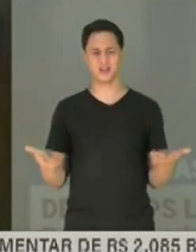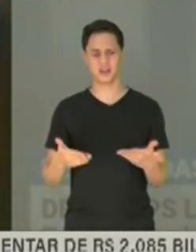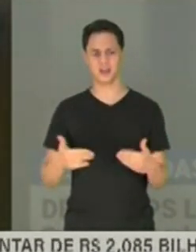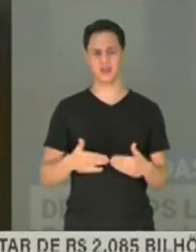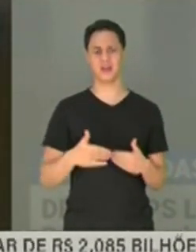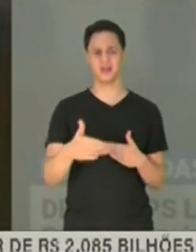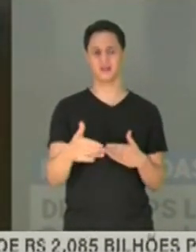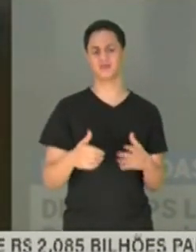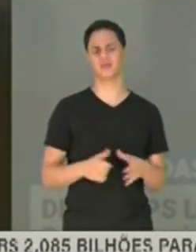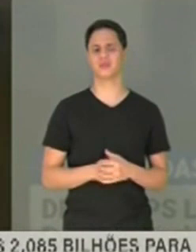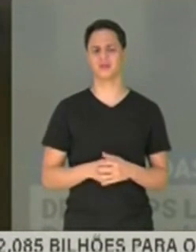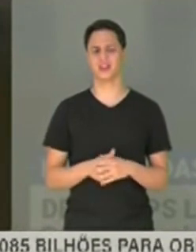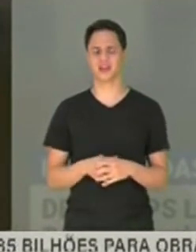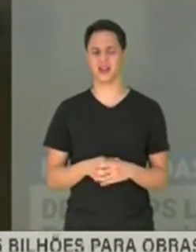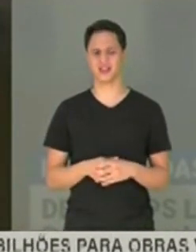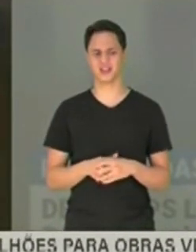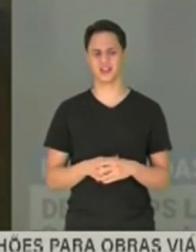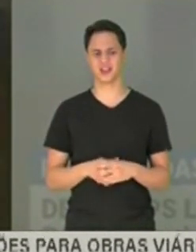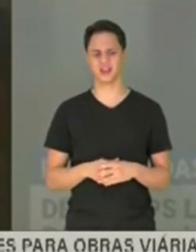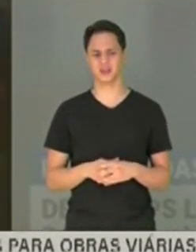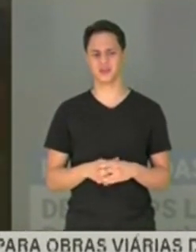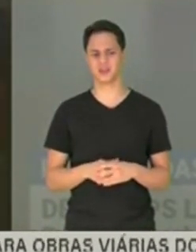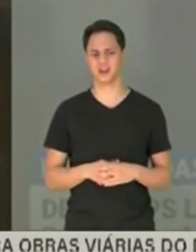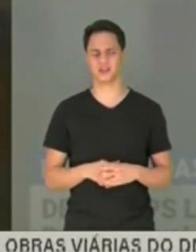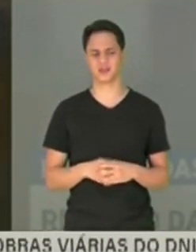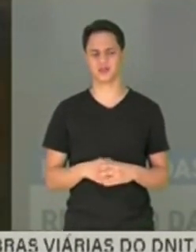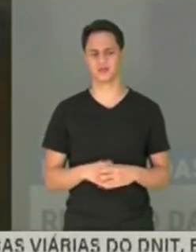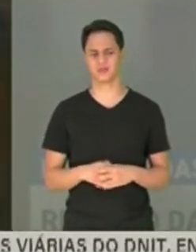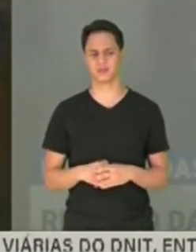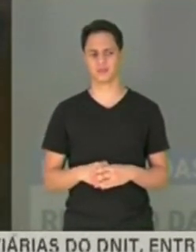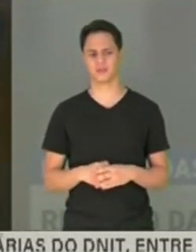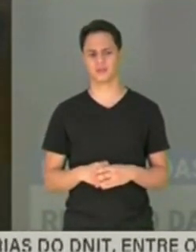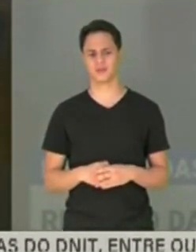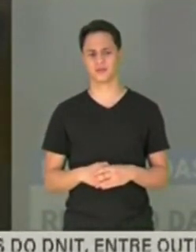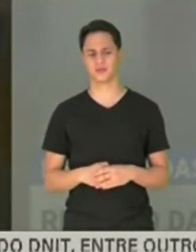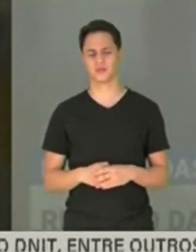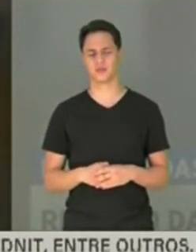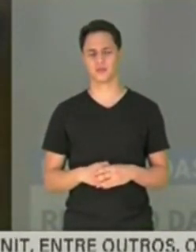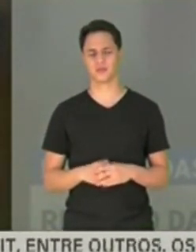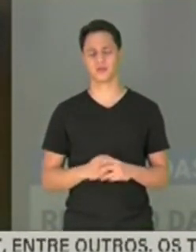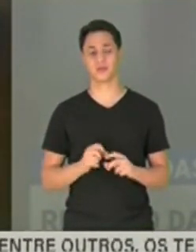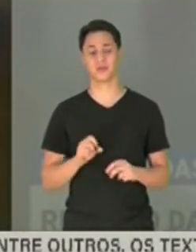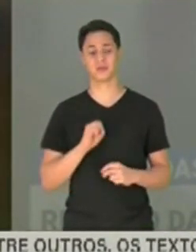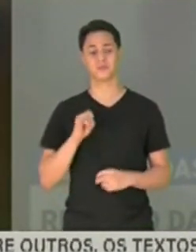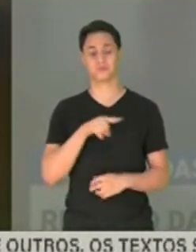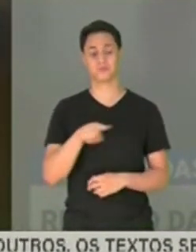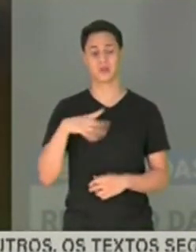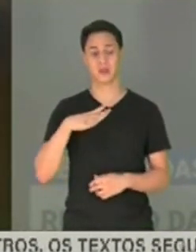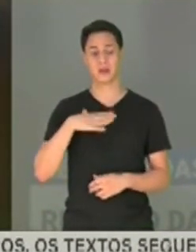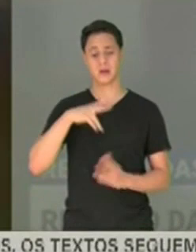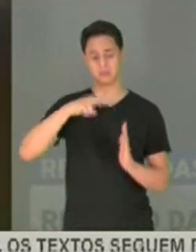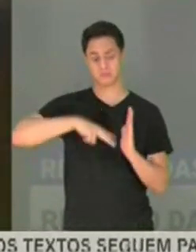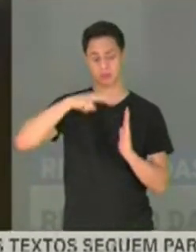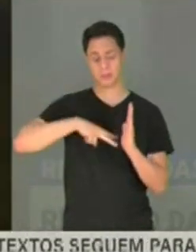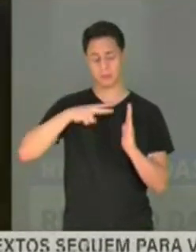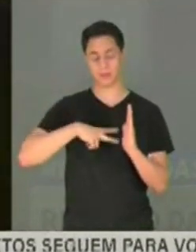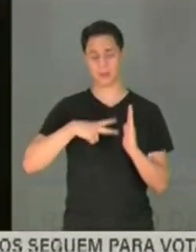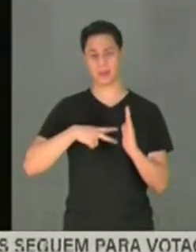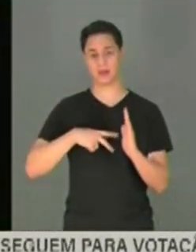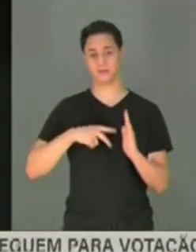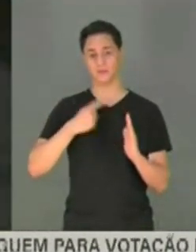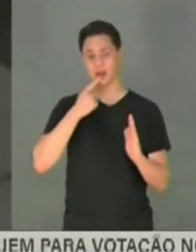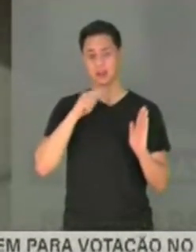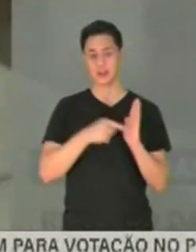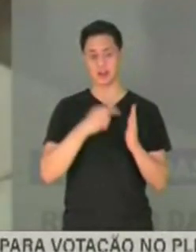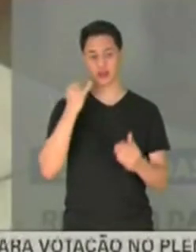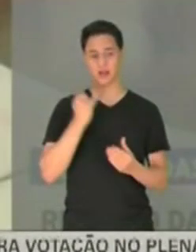conta, já tem extrato de banco. E se a vossa excelência lê o inquérito, que já disse a vossa excelência, que leia.